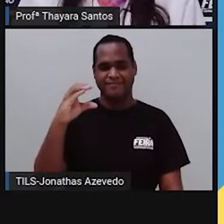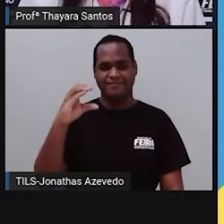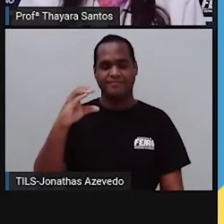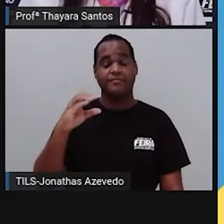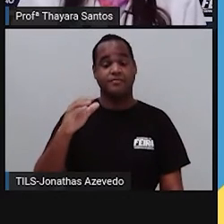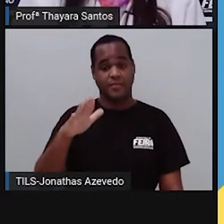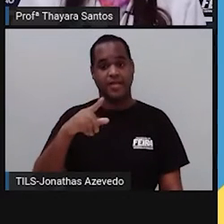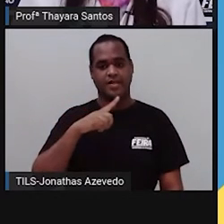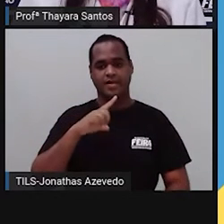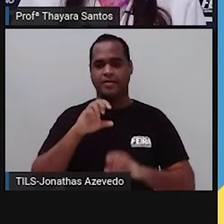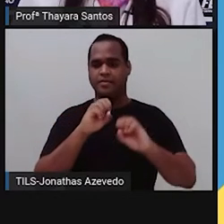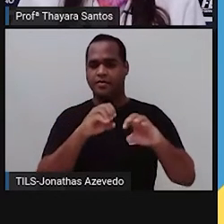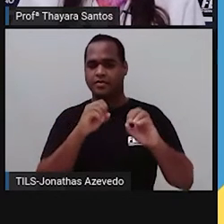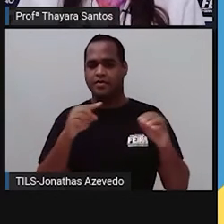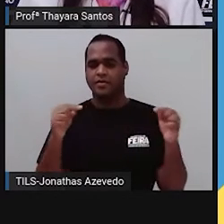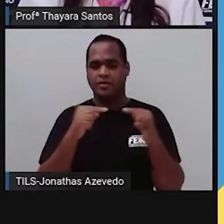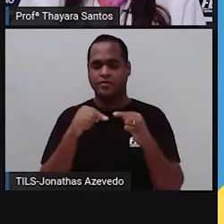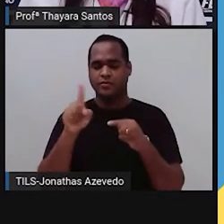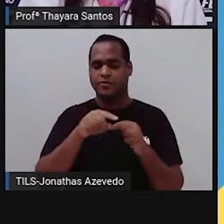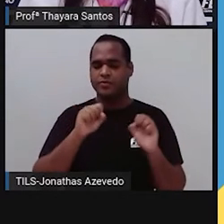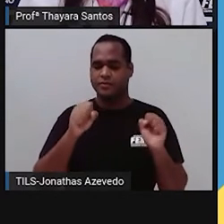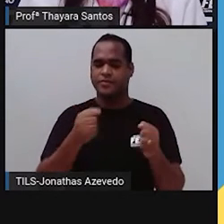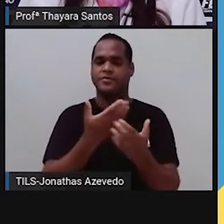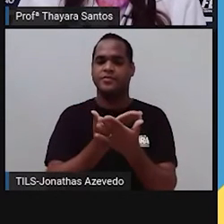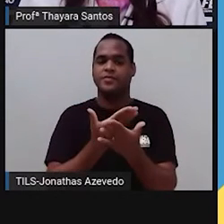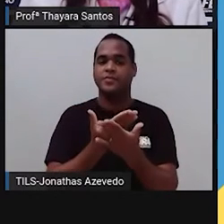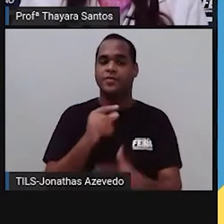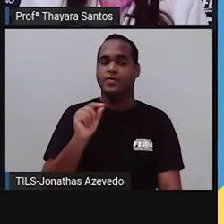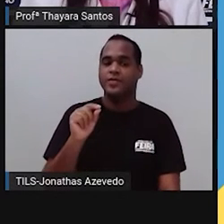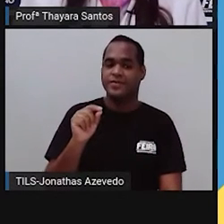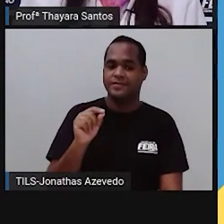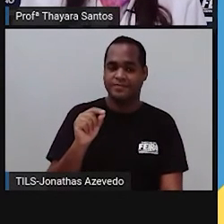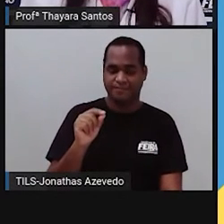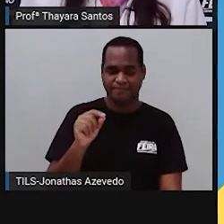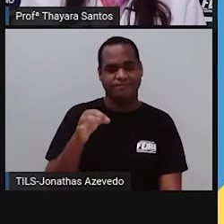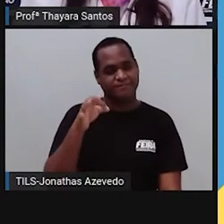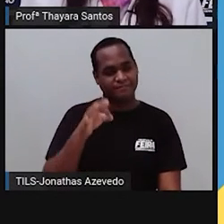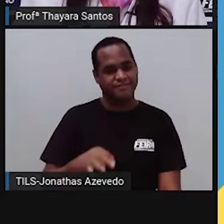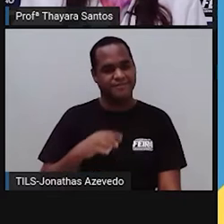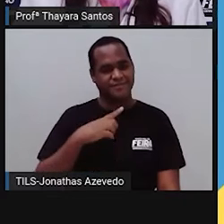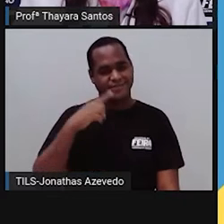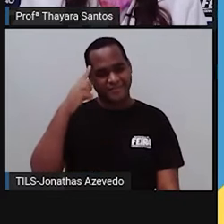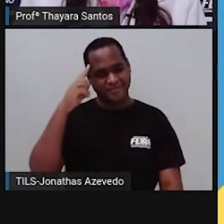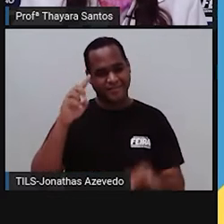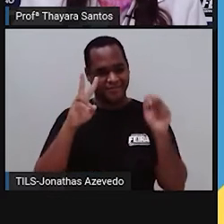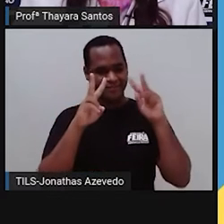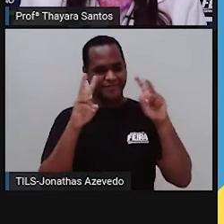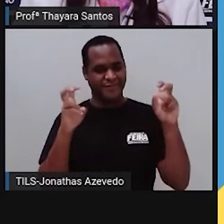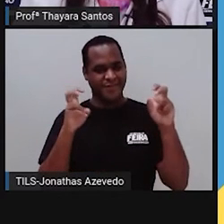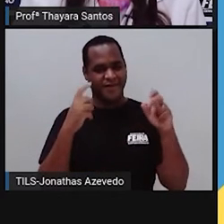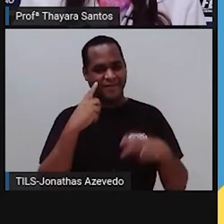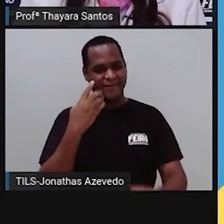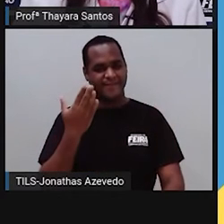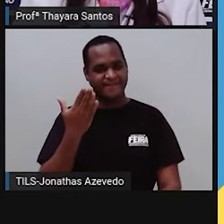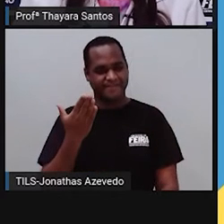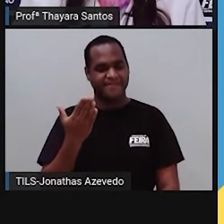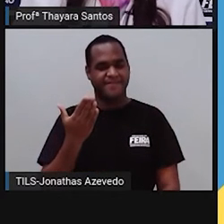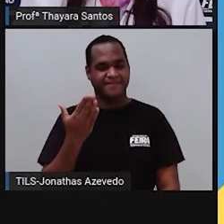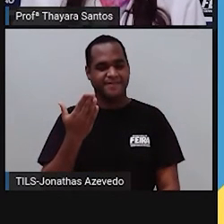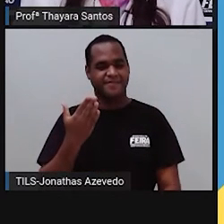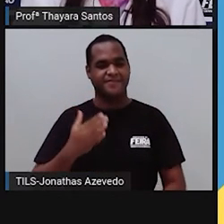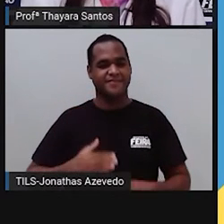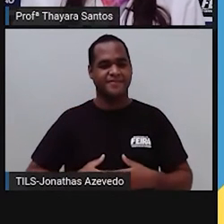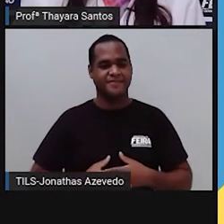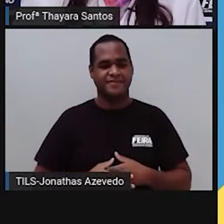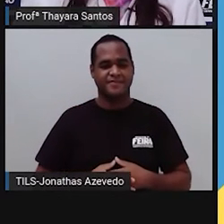E na aula de hoje, a gente vai estudar sobre, tenho certeza que tem muita gente que já sabe, que já viu lá no primeiro slide qual